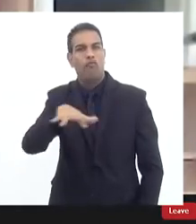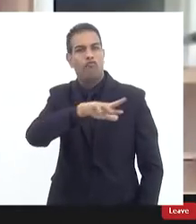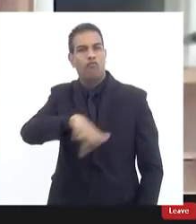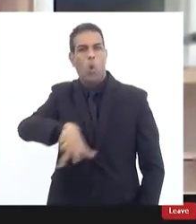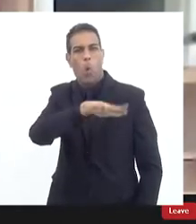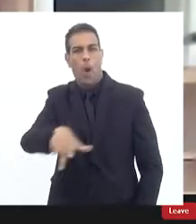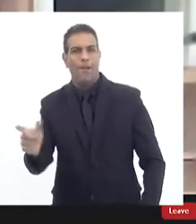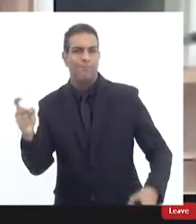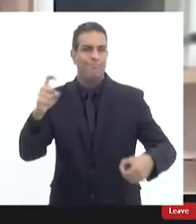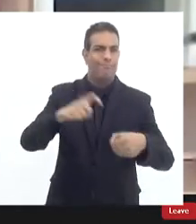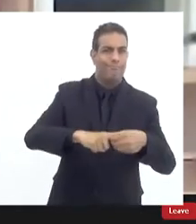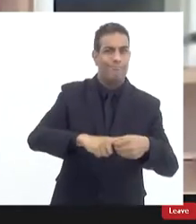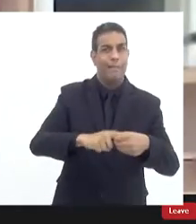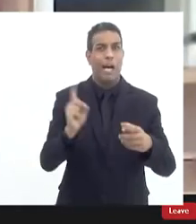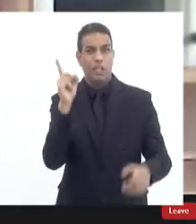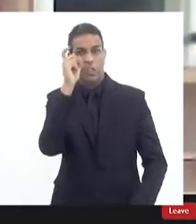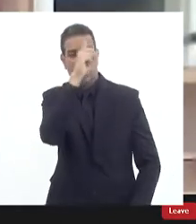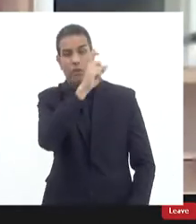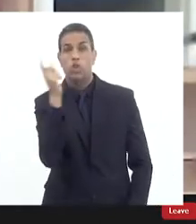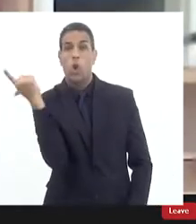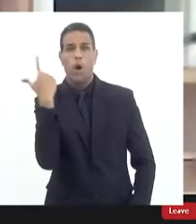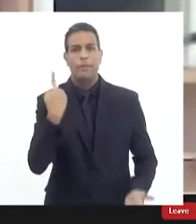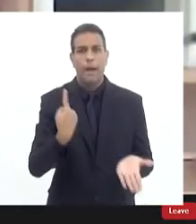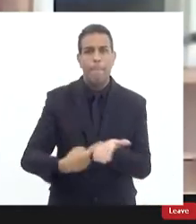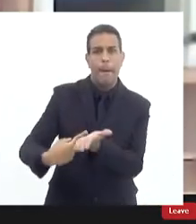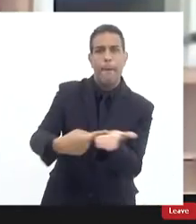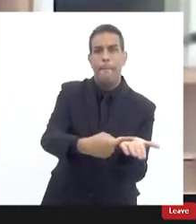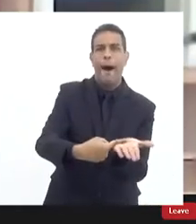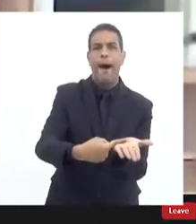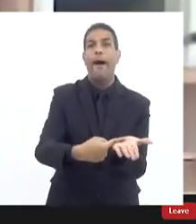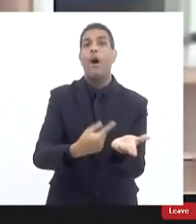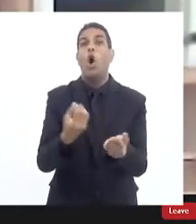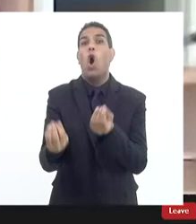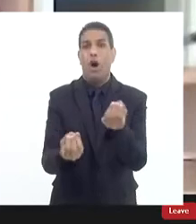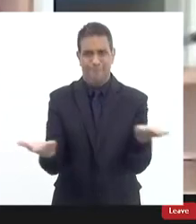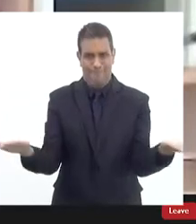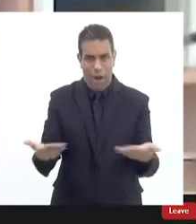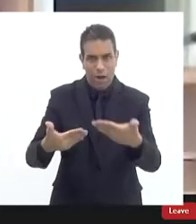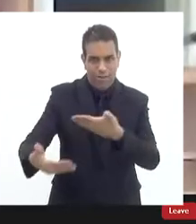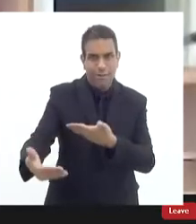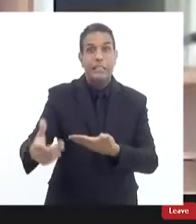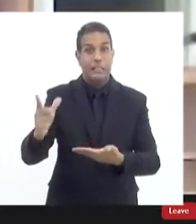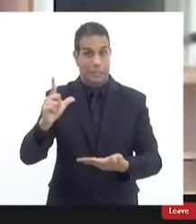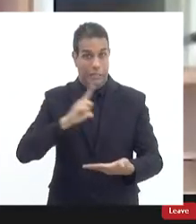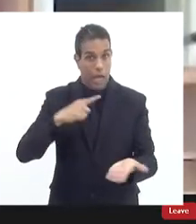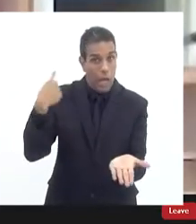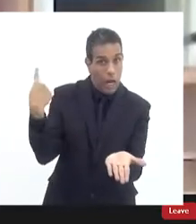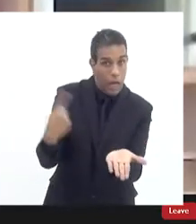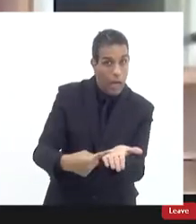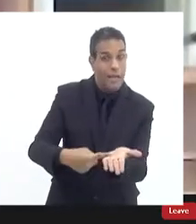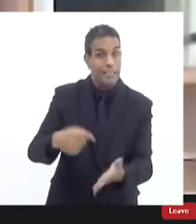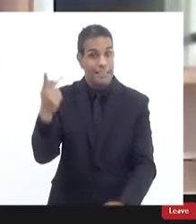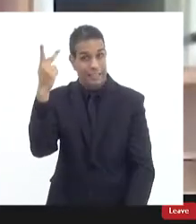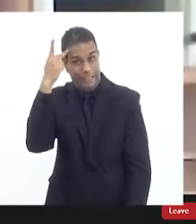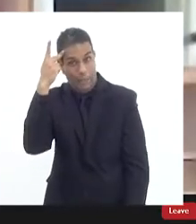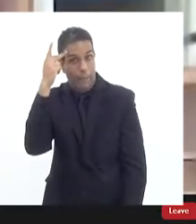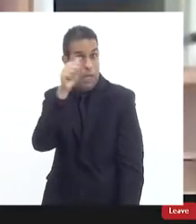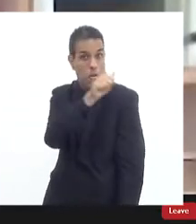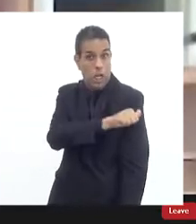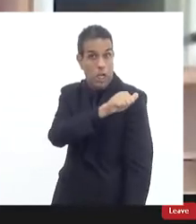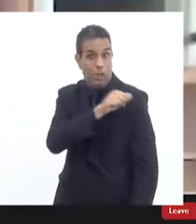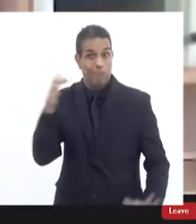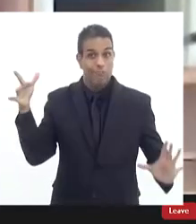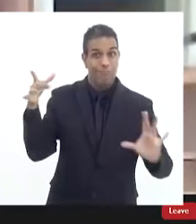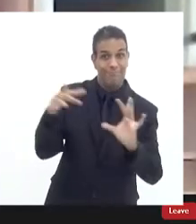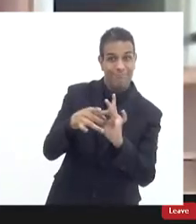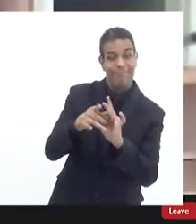estão integrados esse termo de cooperação celebrado com o São Paulo tem algumas limitações não só